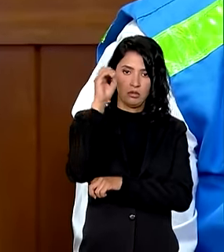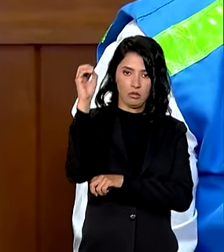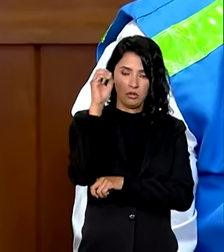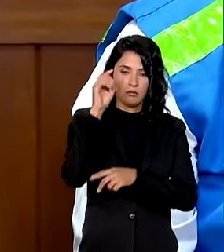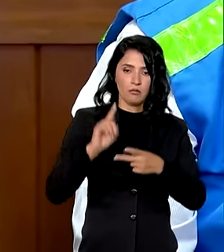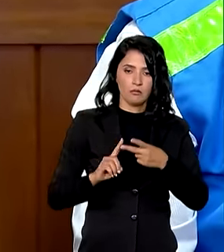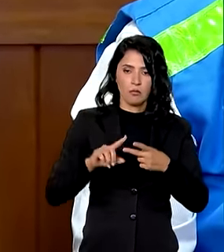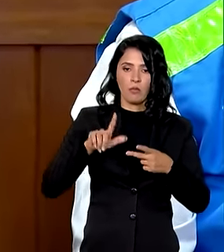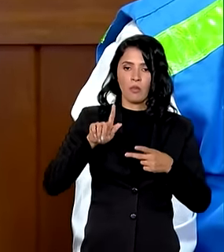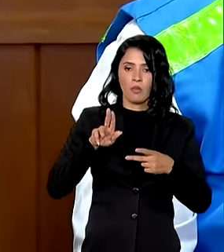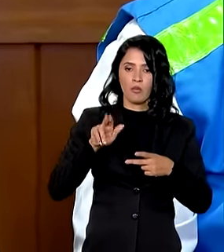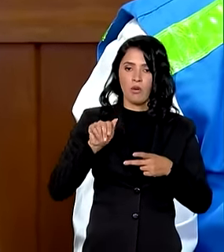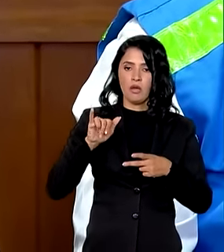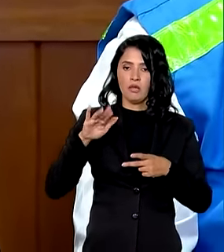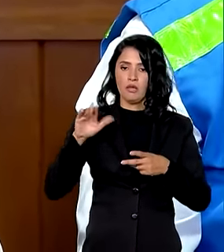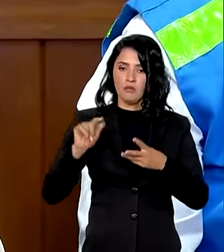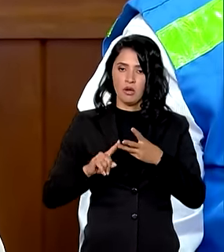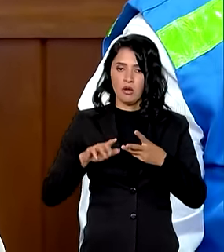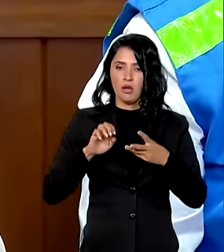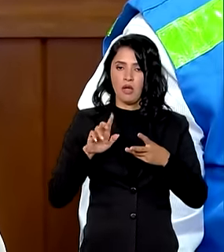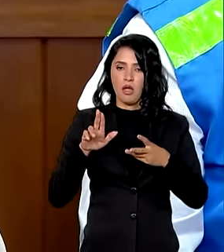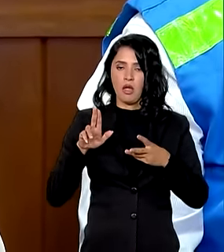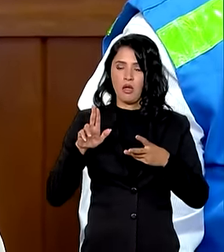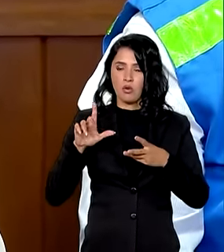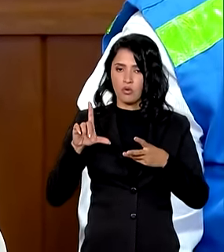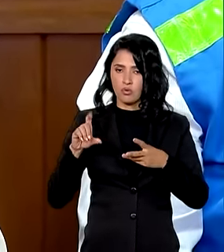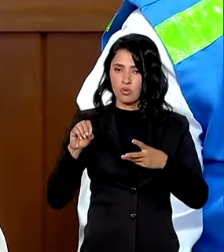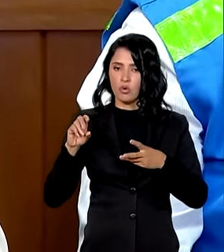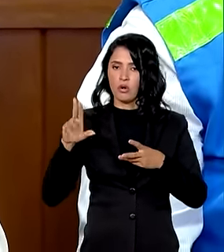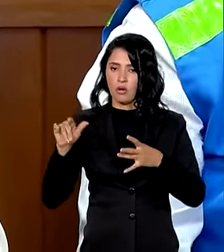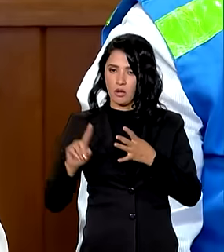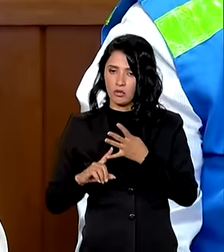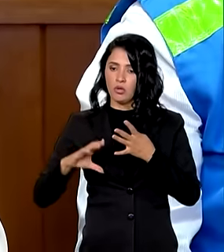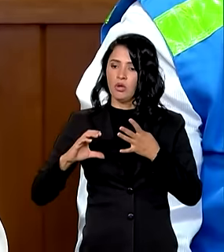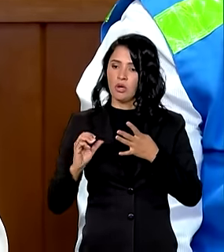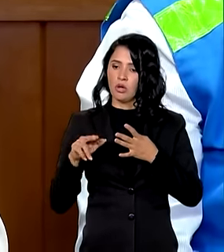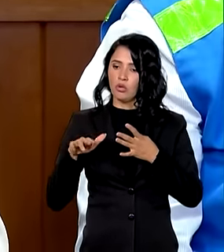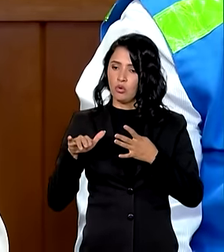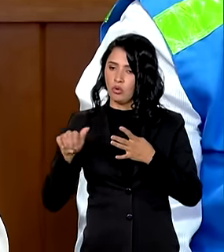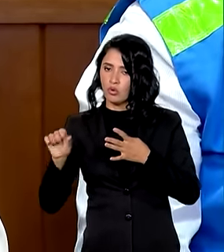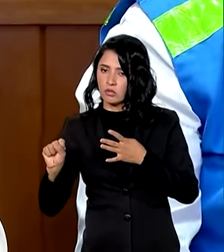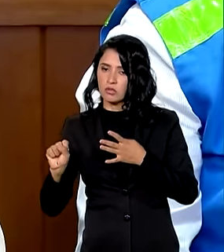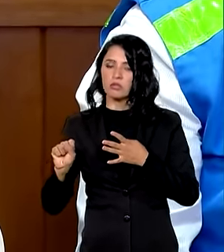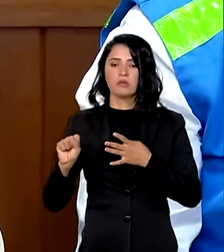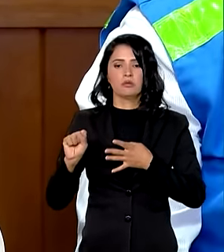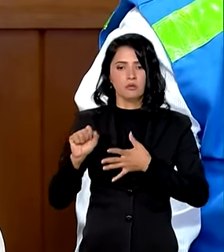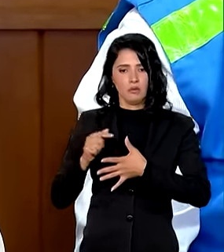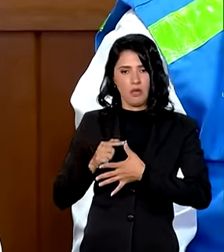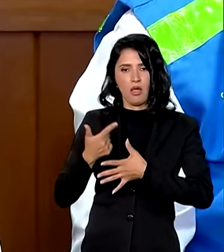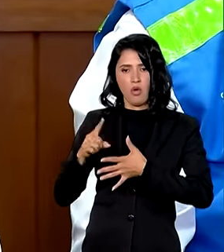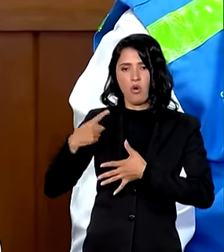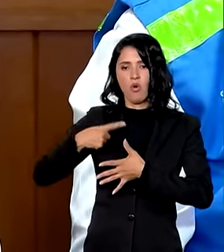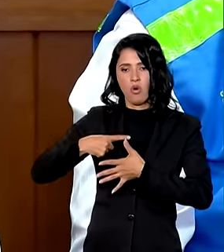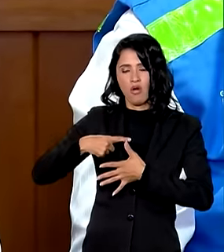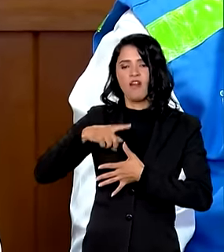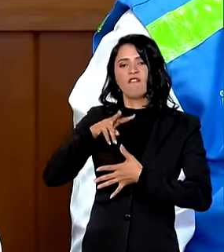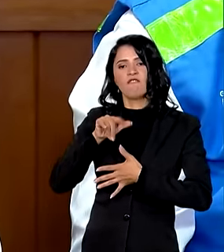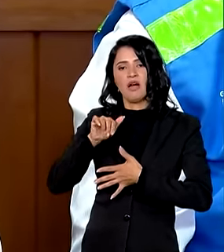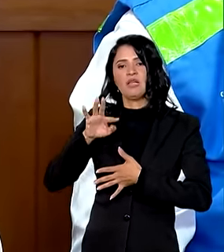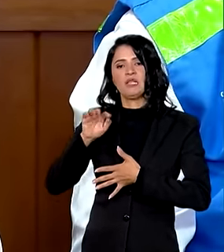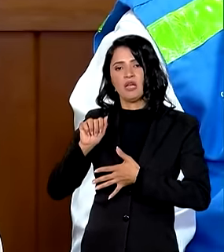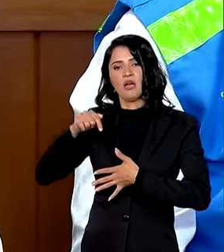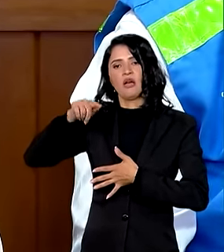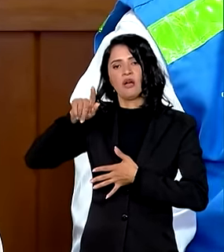Guaíba Eldorado Canoas e as cidades do Vale do Taquari